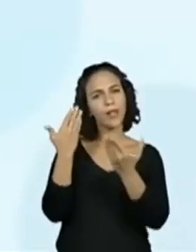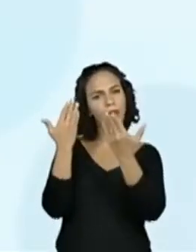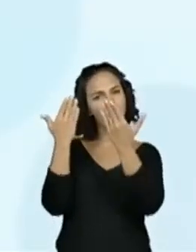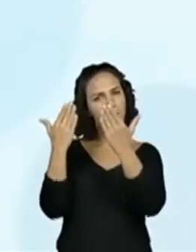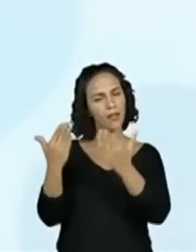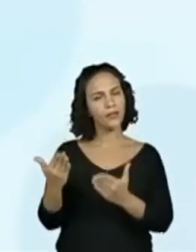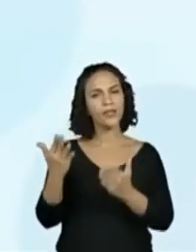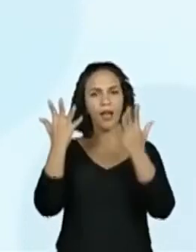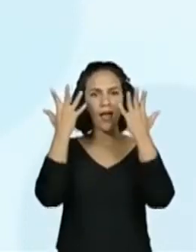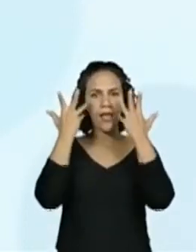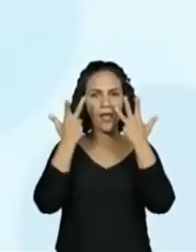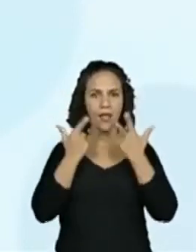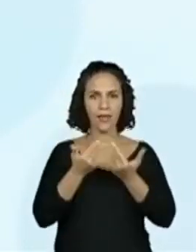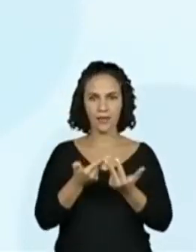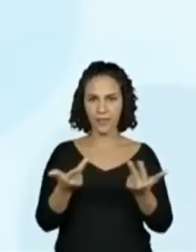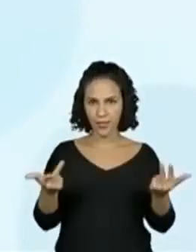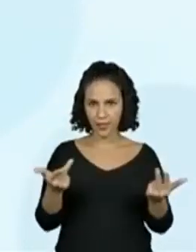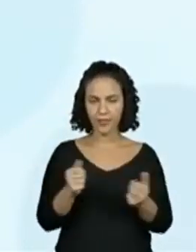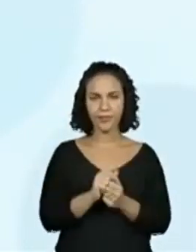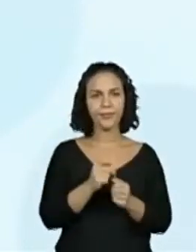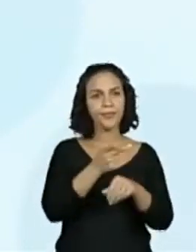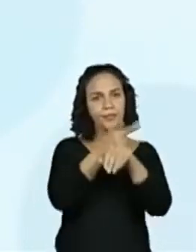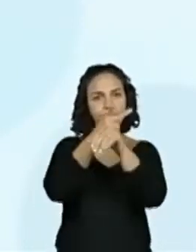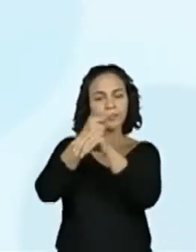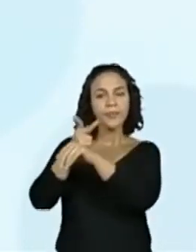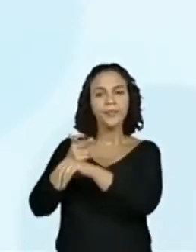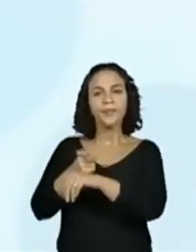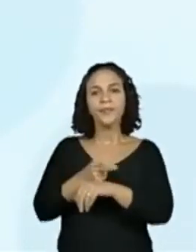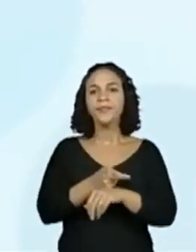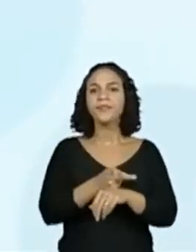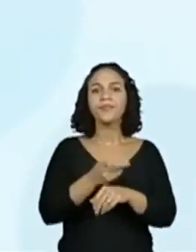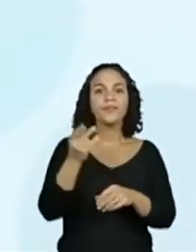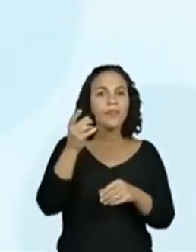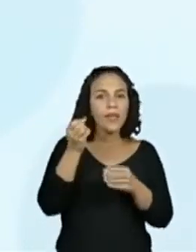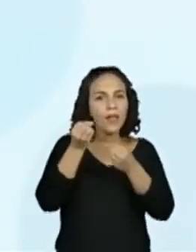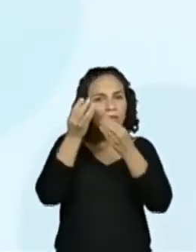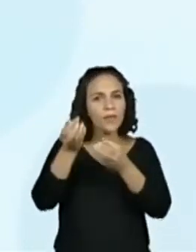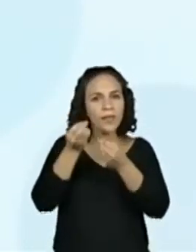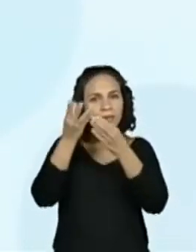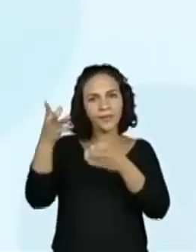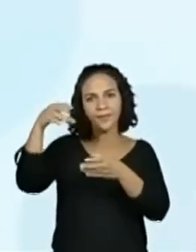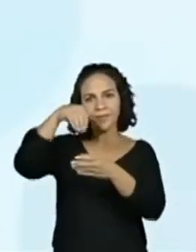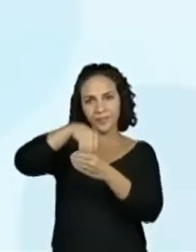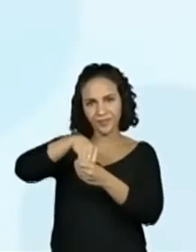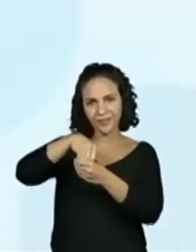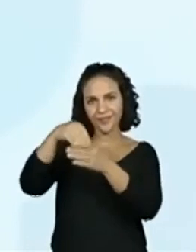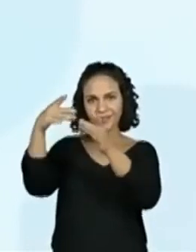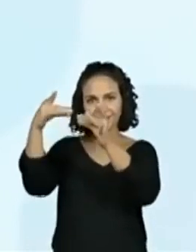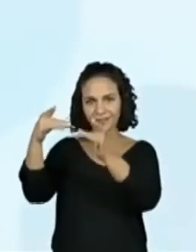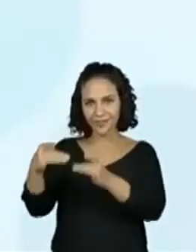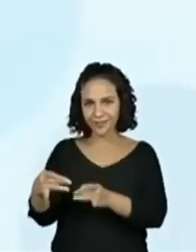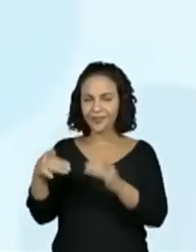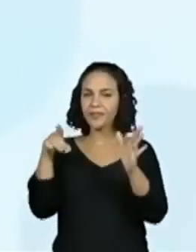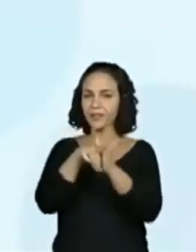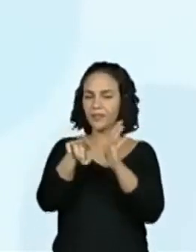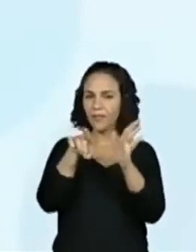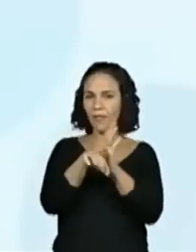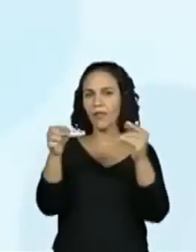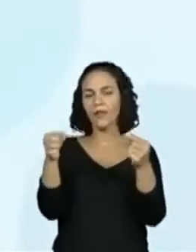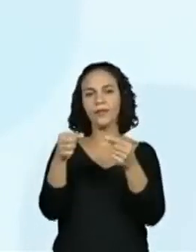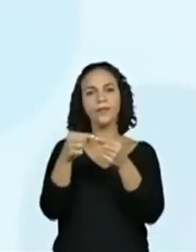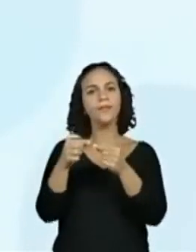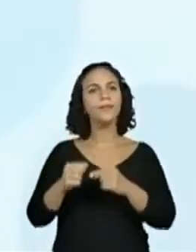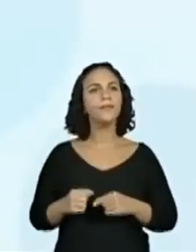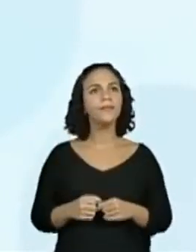de animais. Localização de informações nas fichas técnicas, conforme indicações nas perguntas. Ou